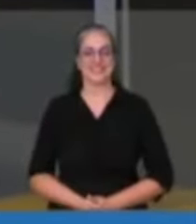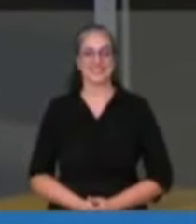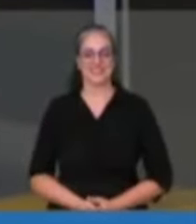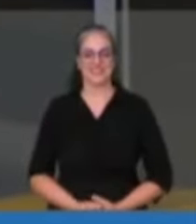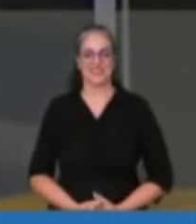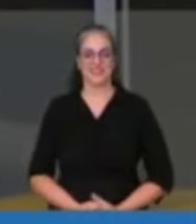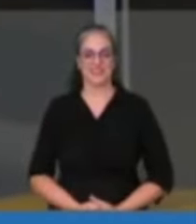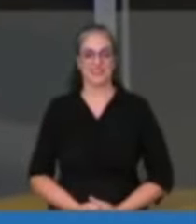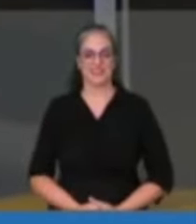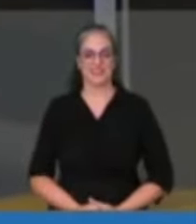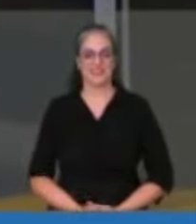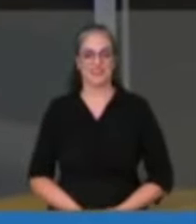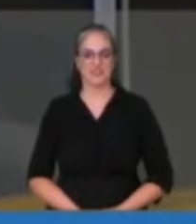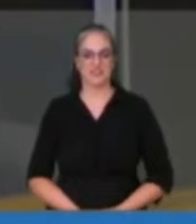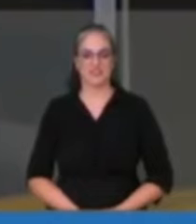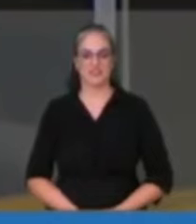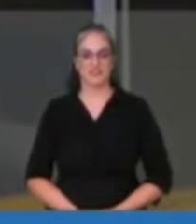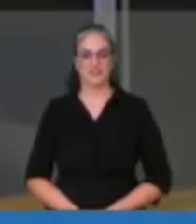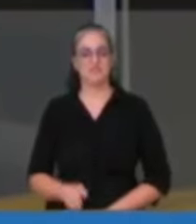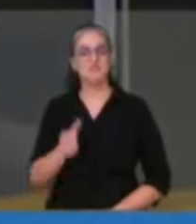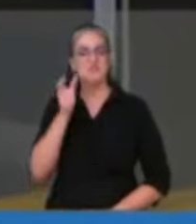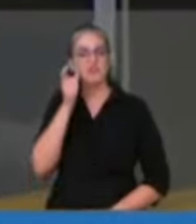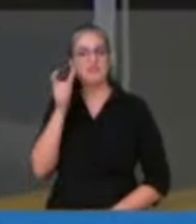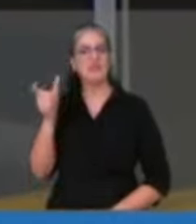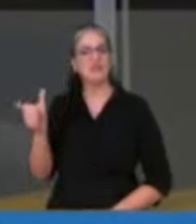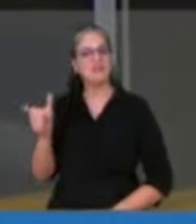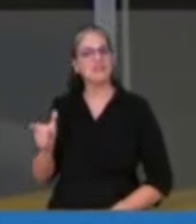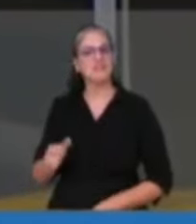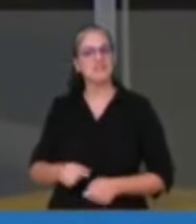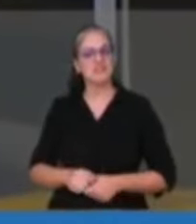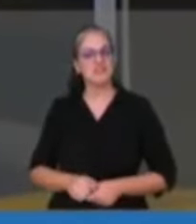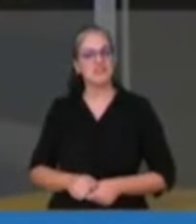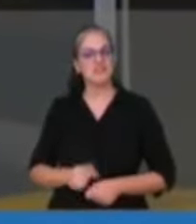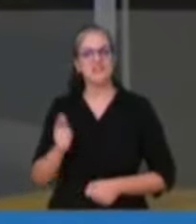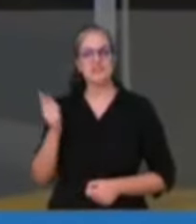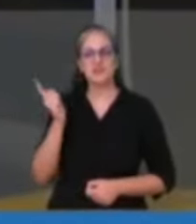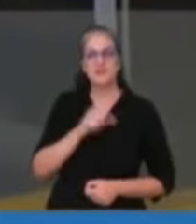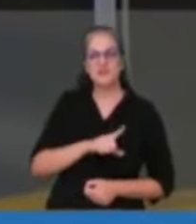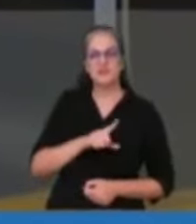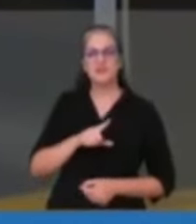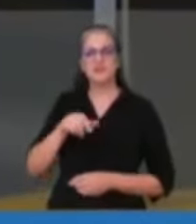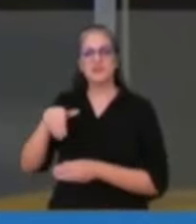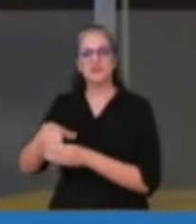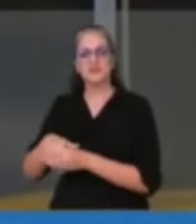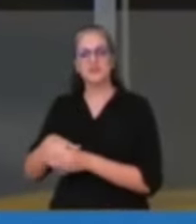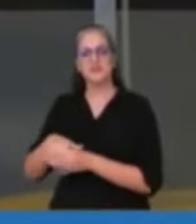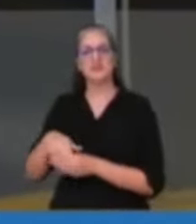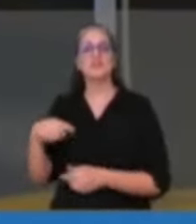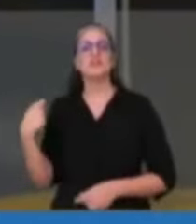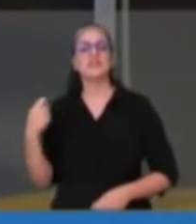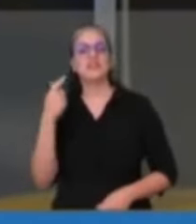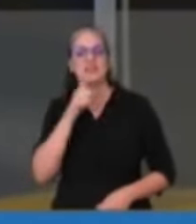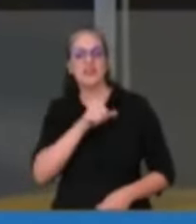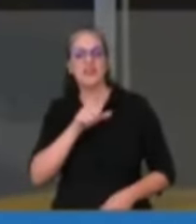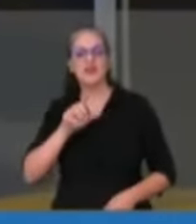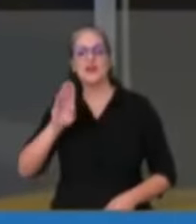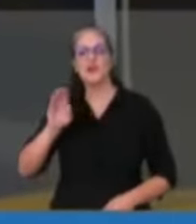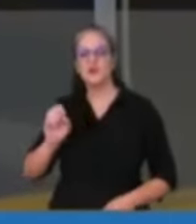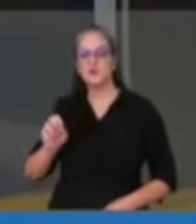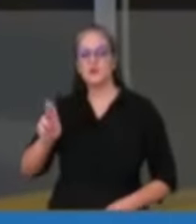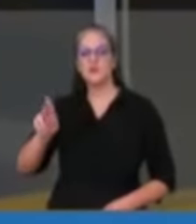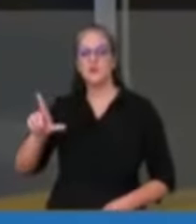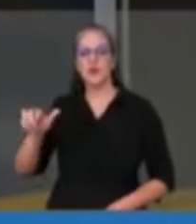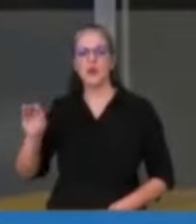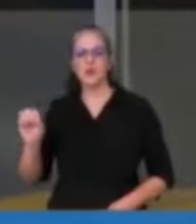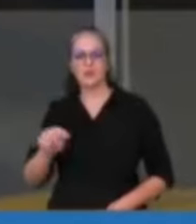Tivemos uma vitória muito interessante, a vitória do Boulos em São Paulo. Vocês sabiam que o